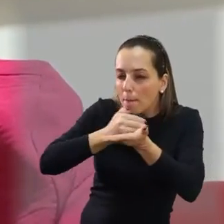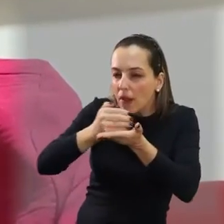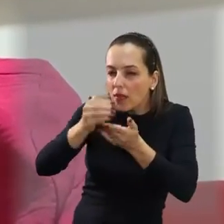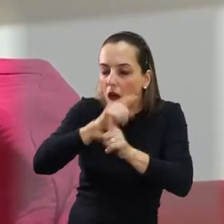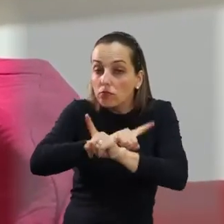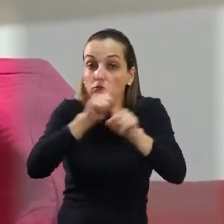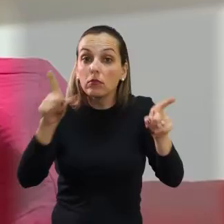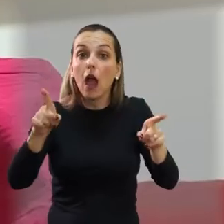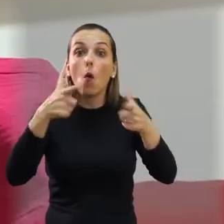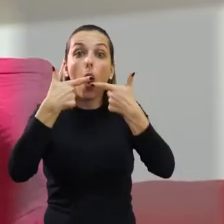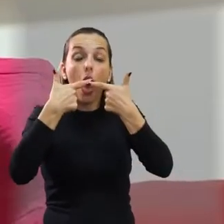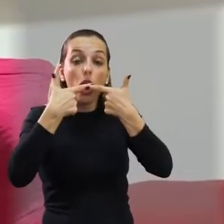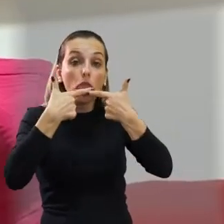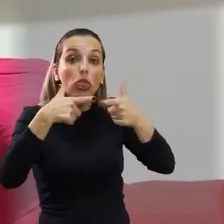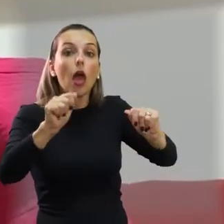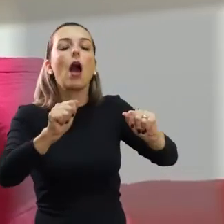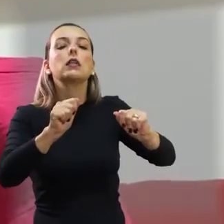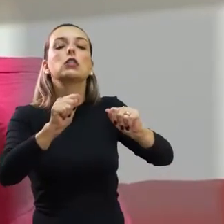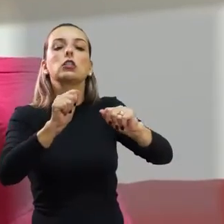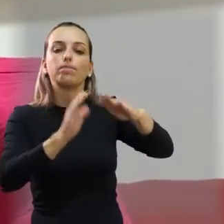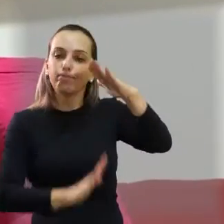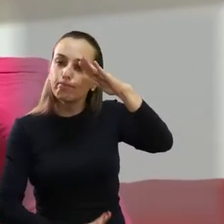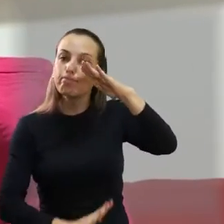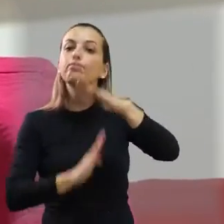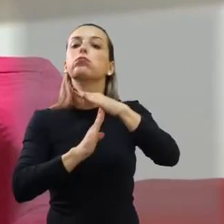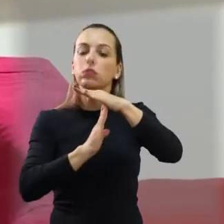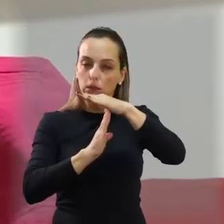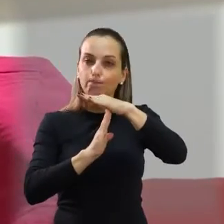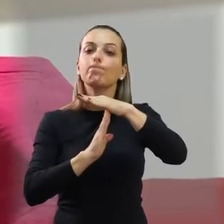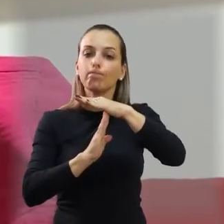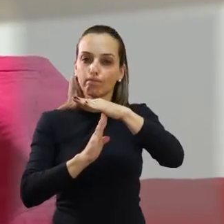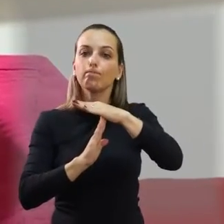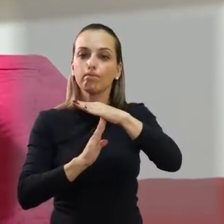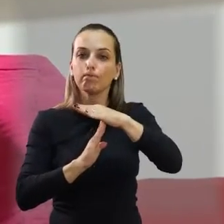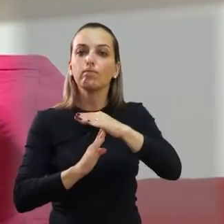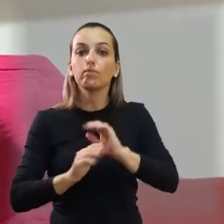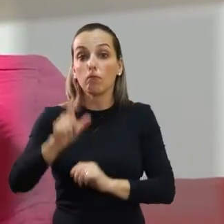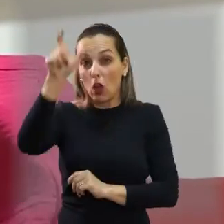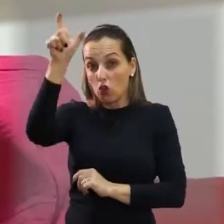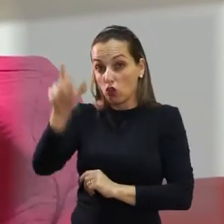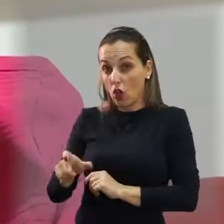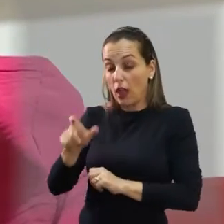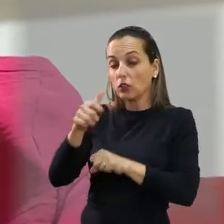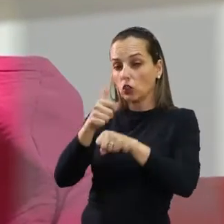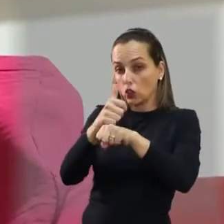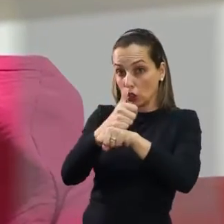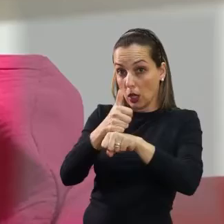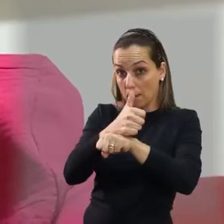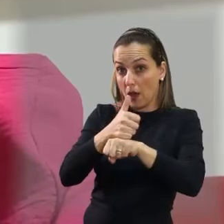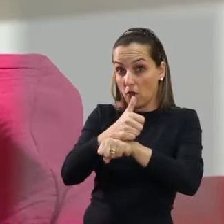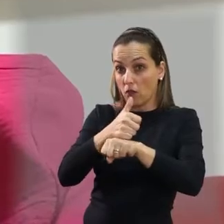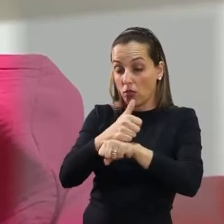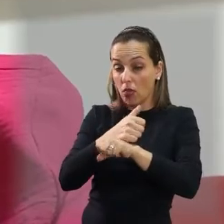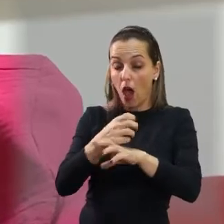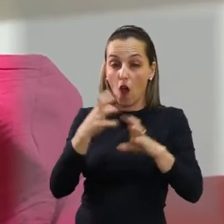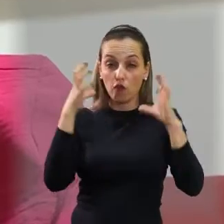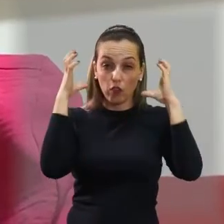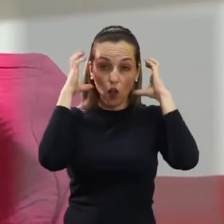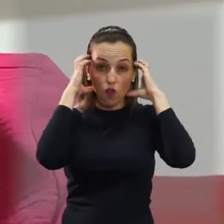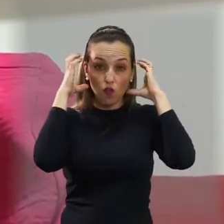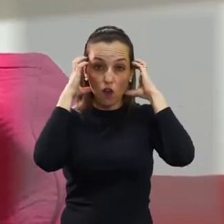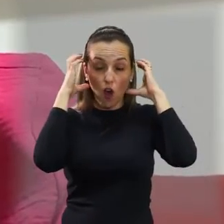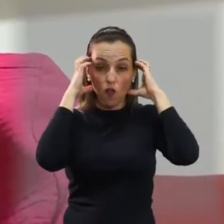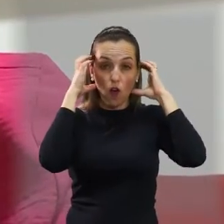habilidades de comunicação oral durante o isolamento. Ou se a criança que estiver